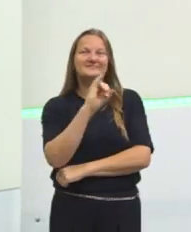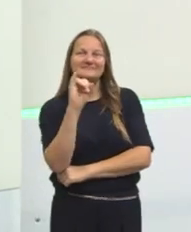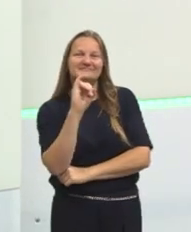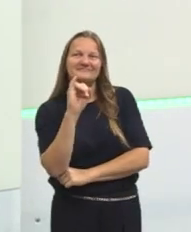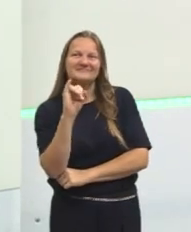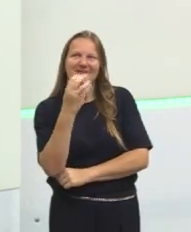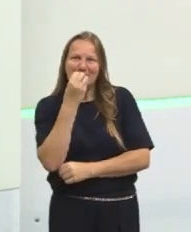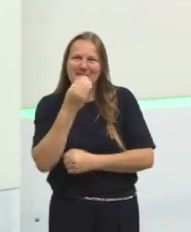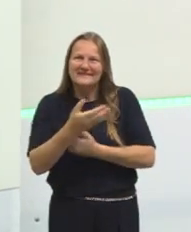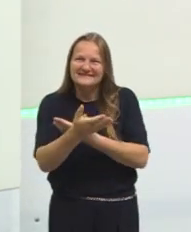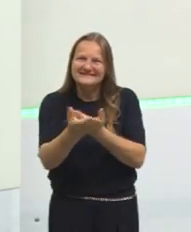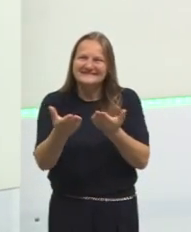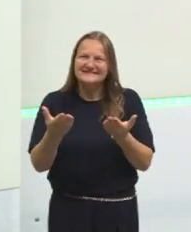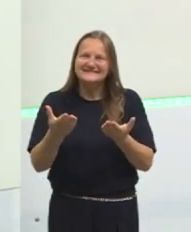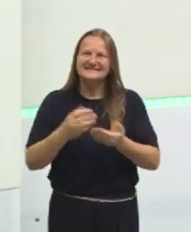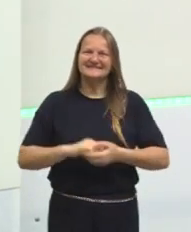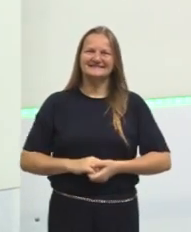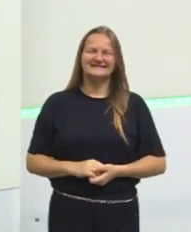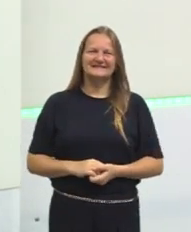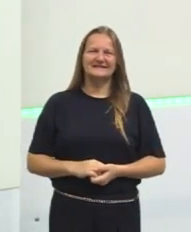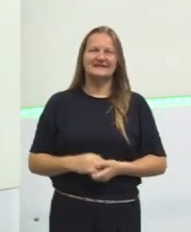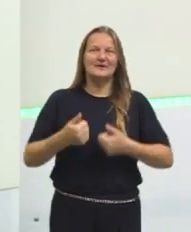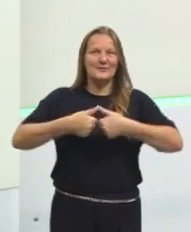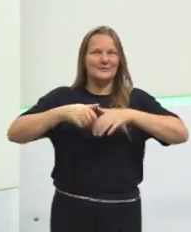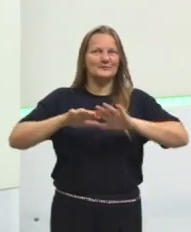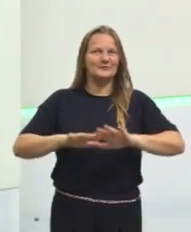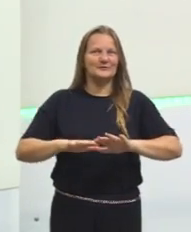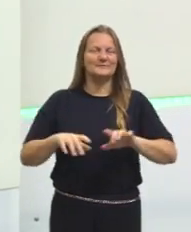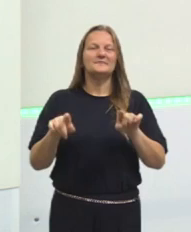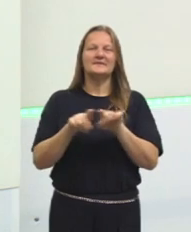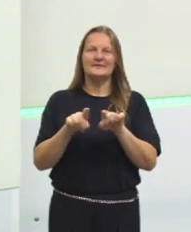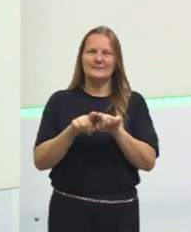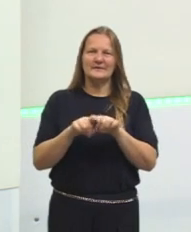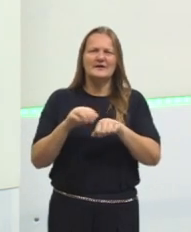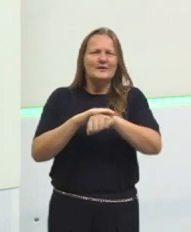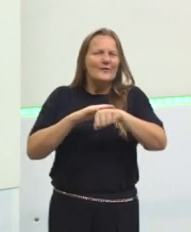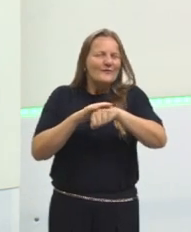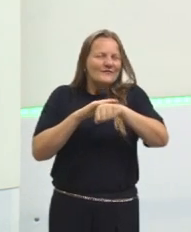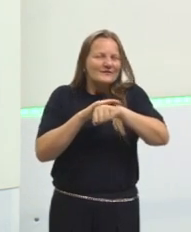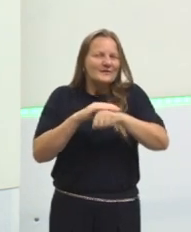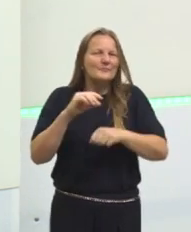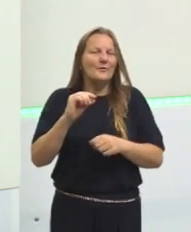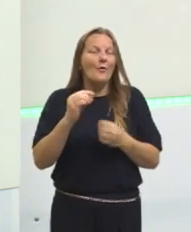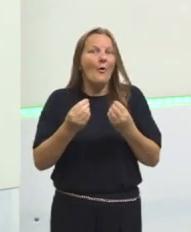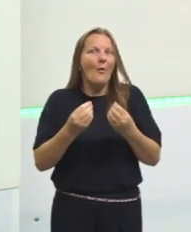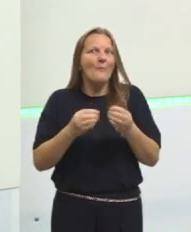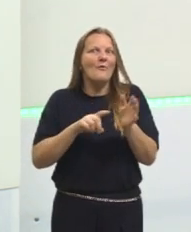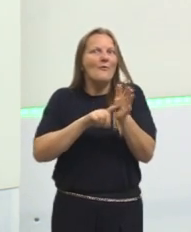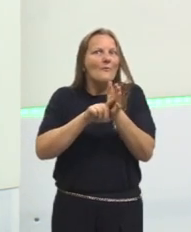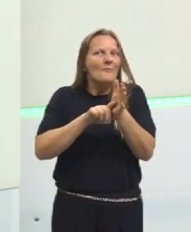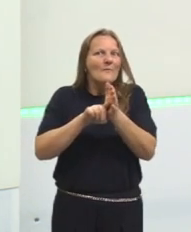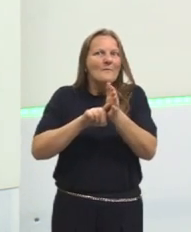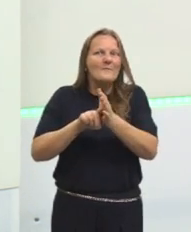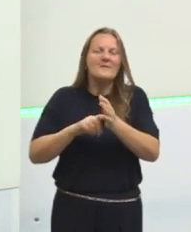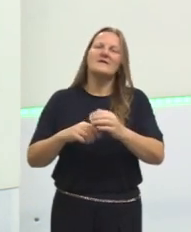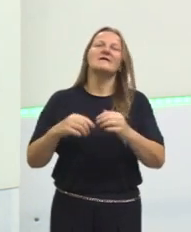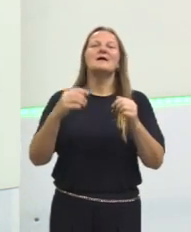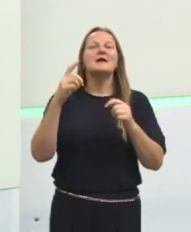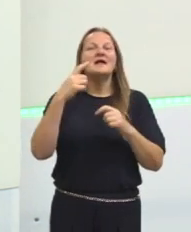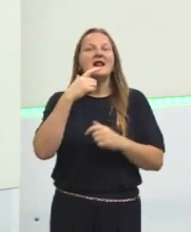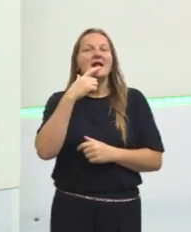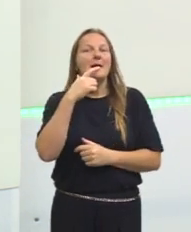Como estão? Estou aqui também hoje para nós conversarmos um pouquinho sobre as questões da língua